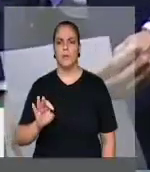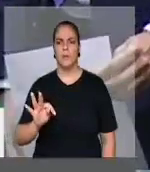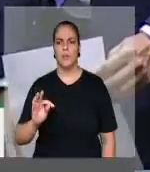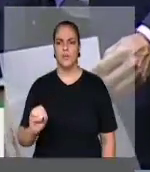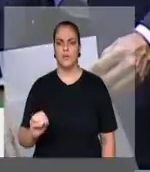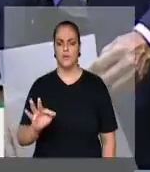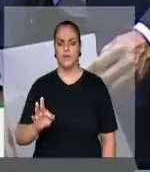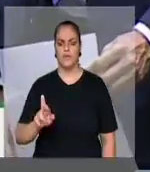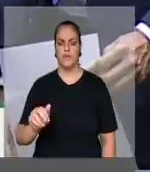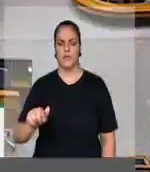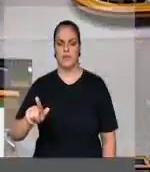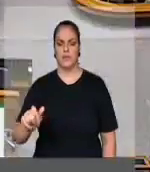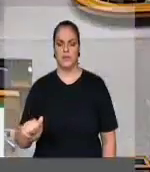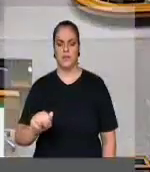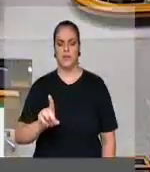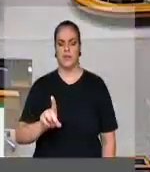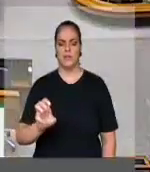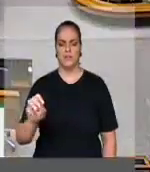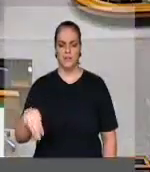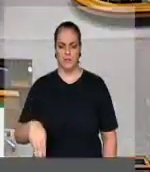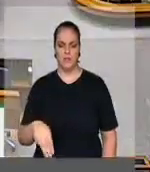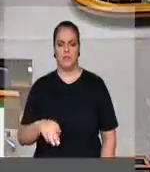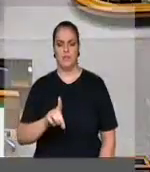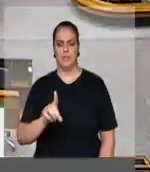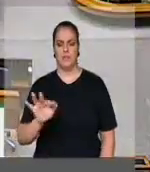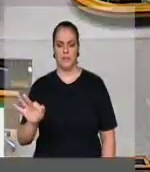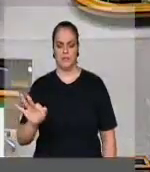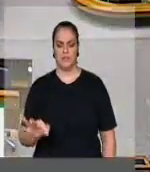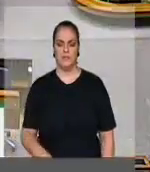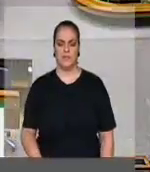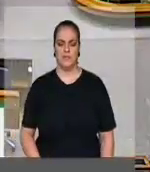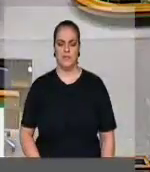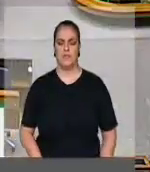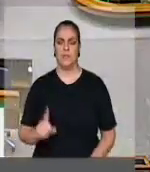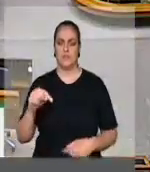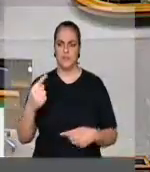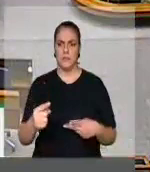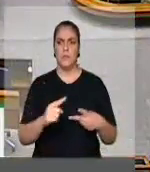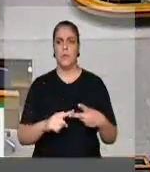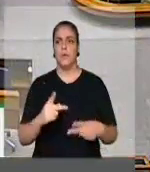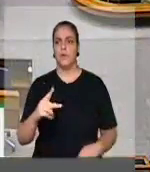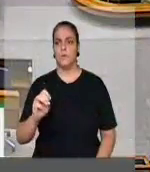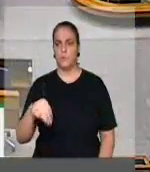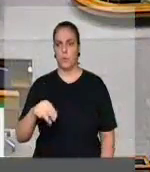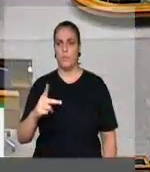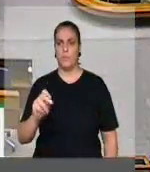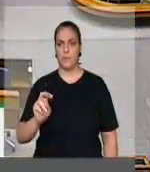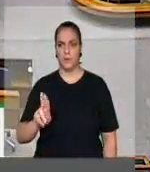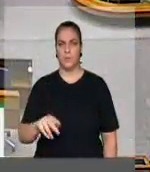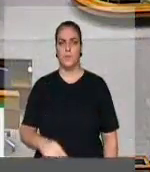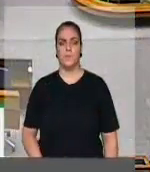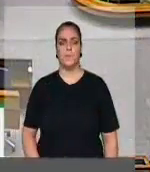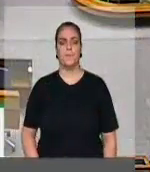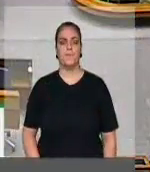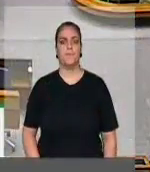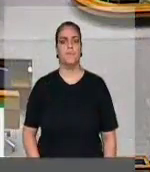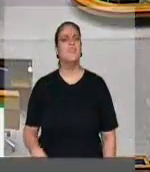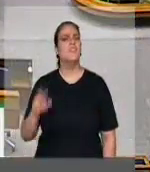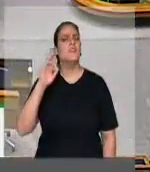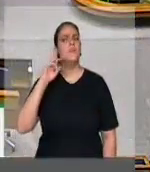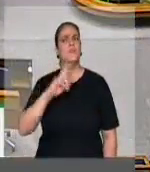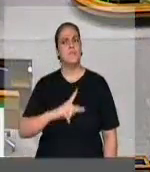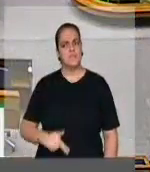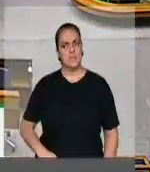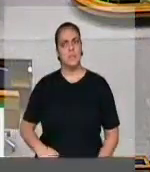O DEM e o Obrigado, presidente. seguida, o Pompeu de Mato pela Línea. Presidente, eu não quero prejulgar ninguém,